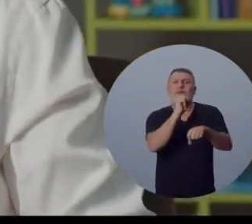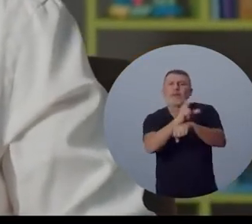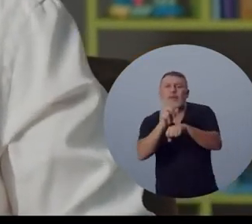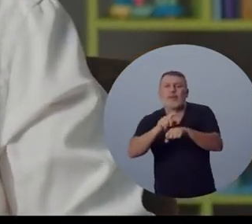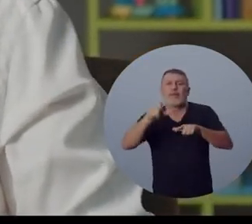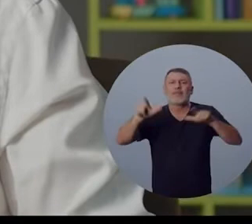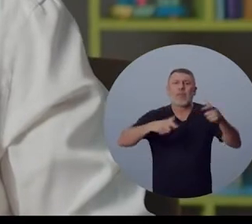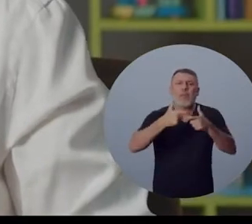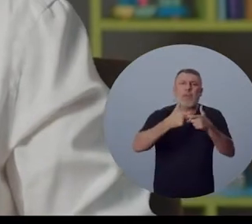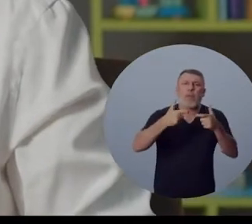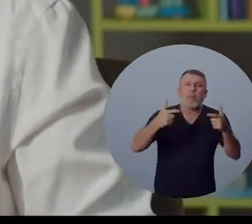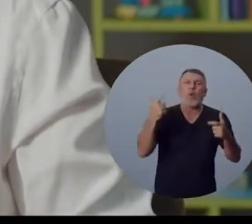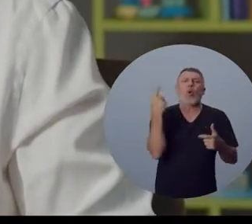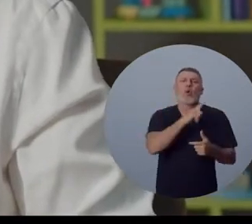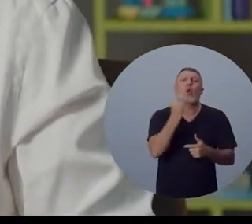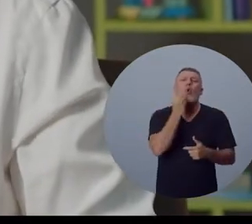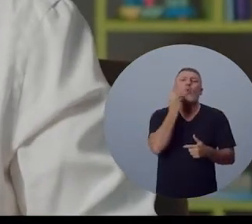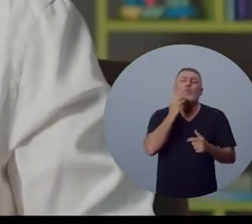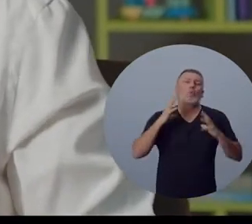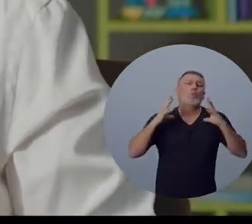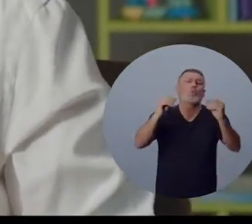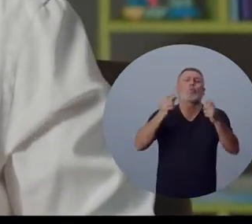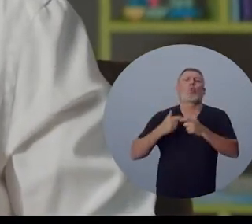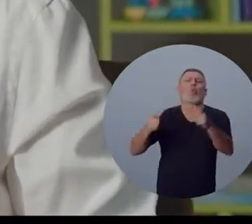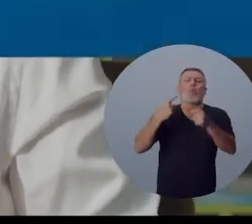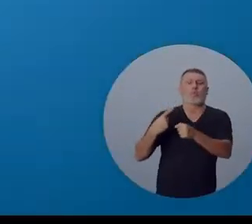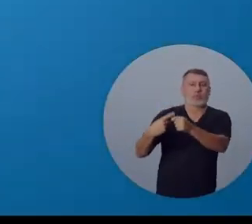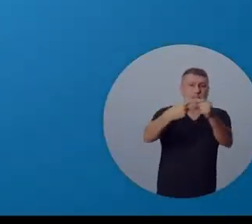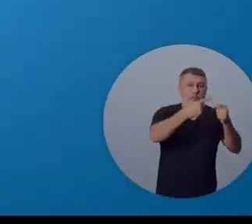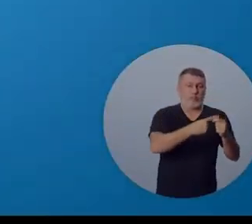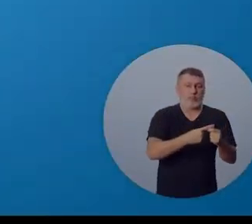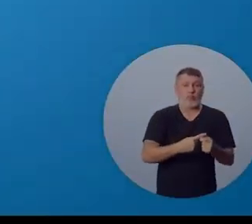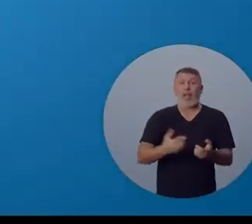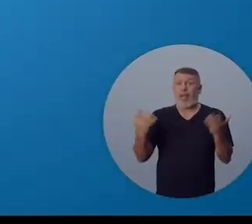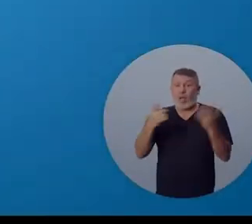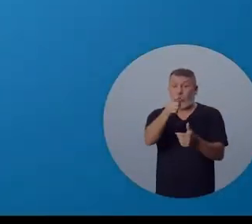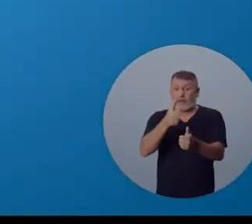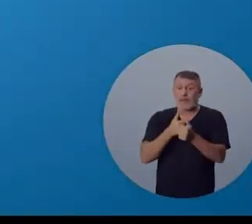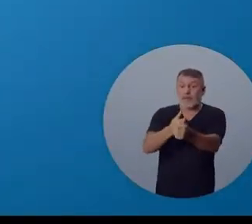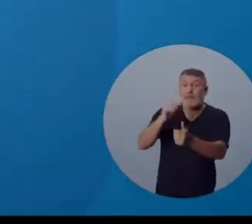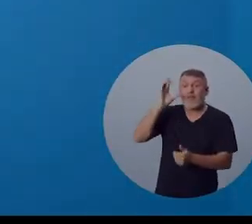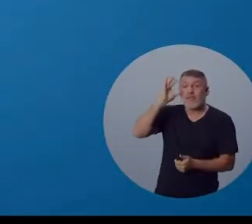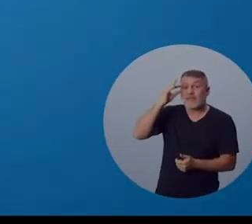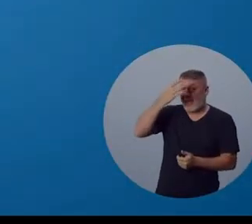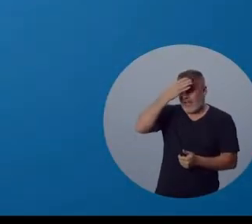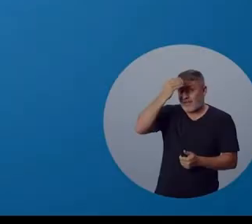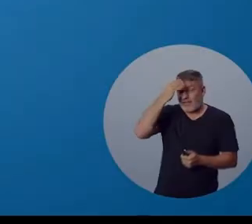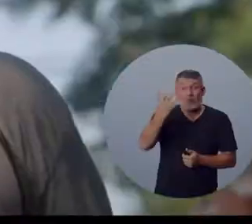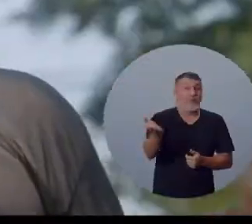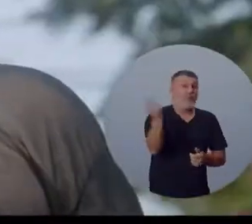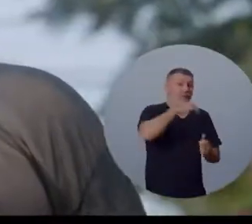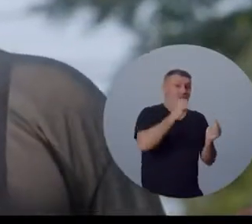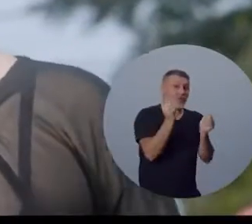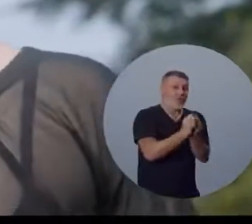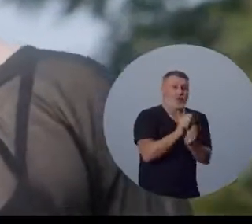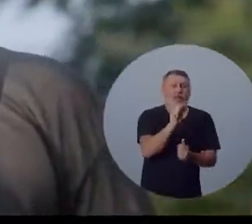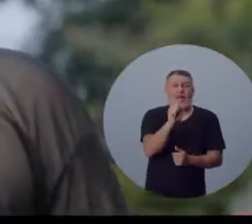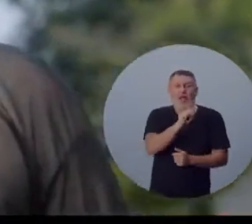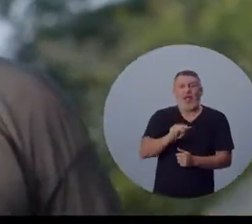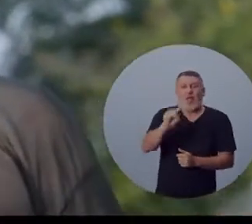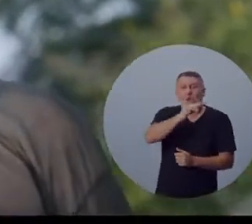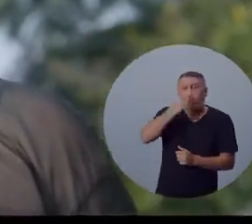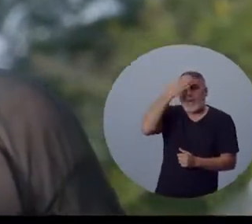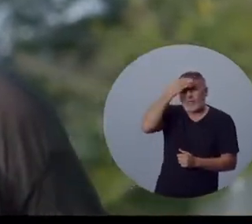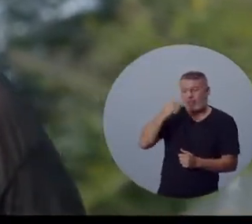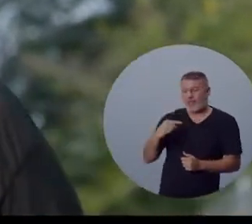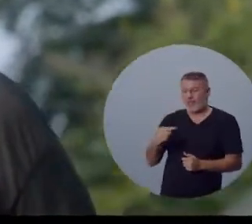Gerando emprego e oportunidade para todas as nossas regiões. Agora é no Insta do Cazão. Segue lá. Vem com a gente com o